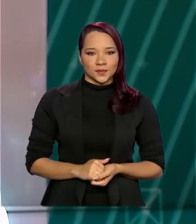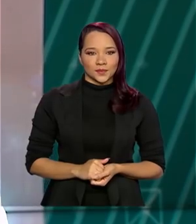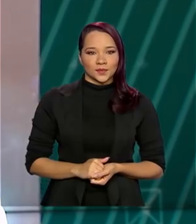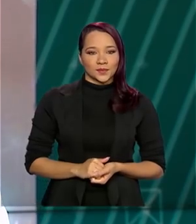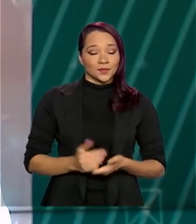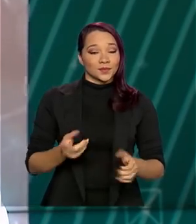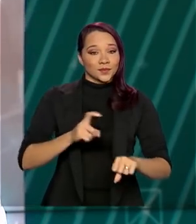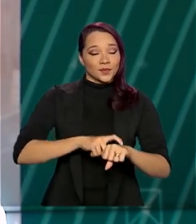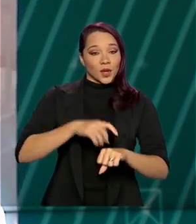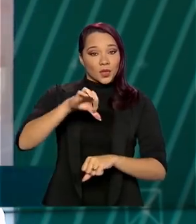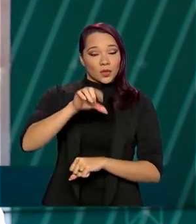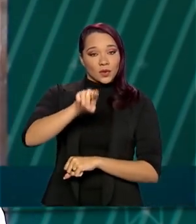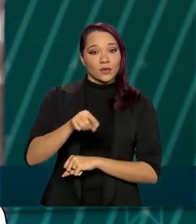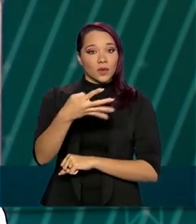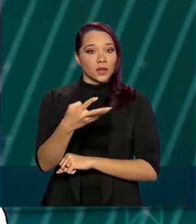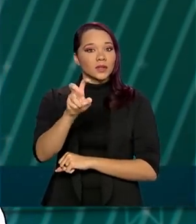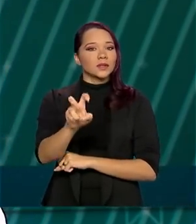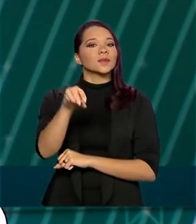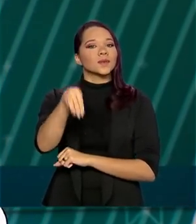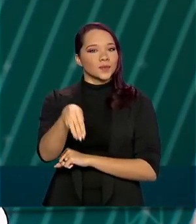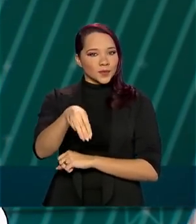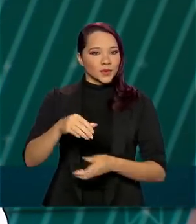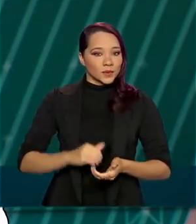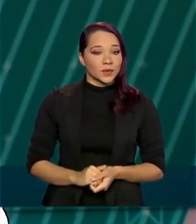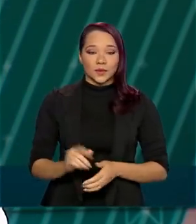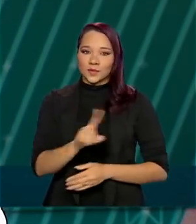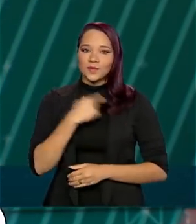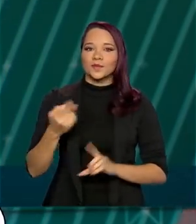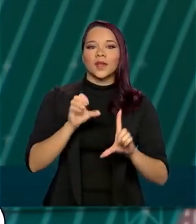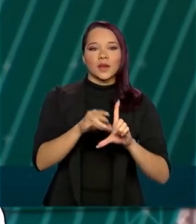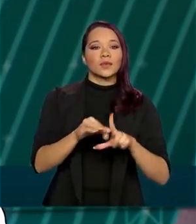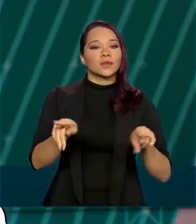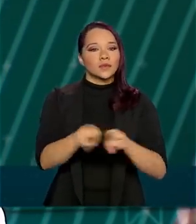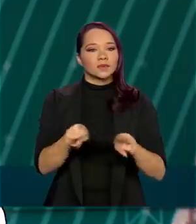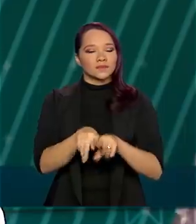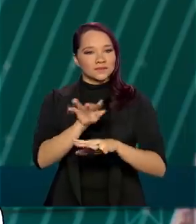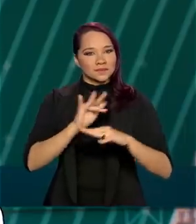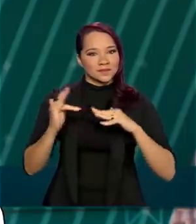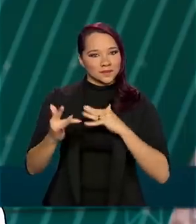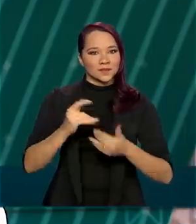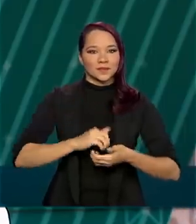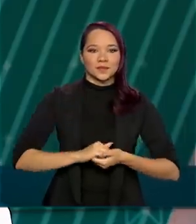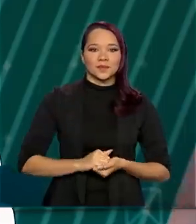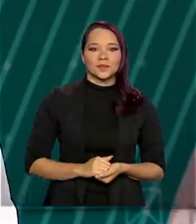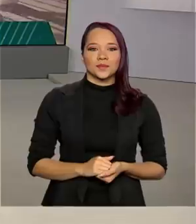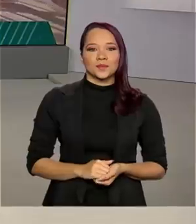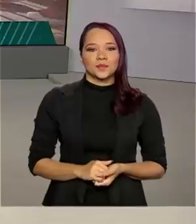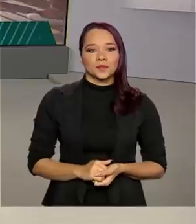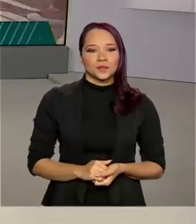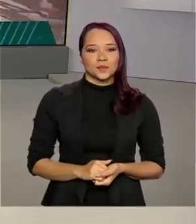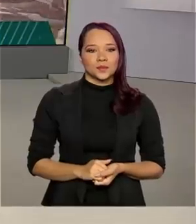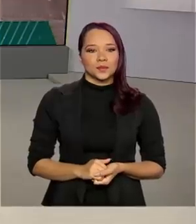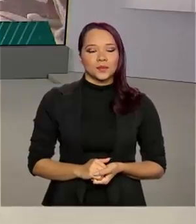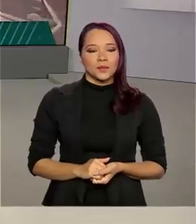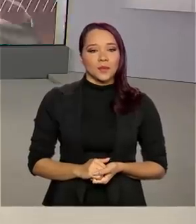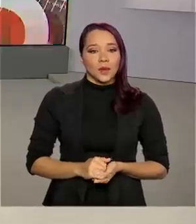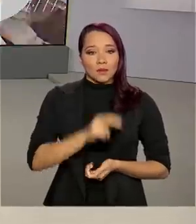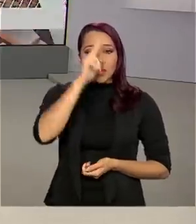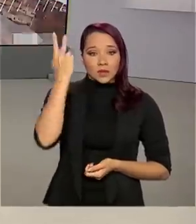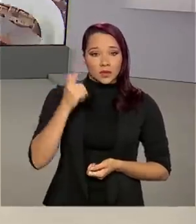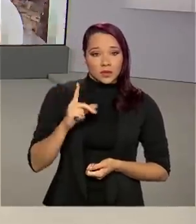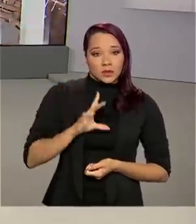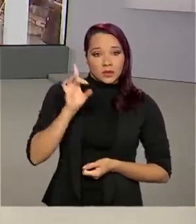São 9 horas e 45 minutos, nós estamos ao vivo também pelas redes sociais. Os